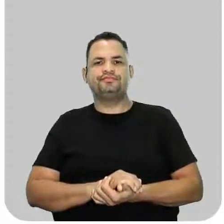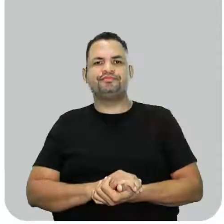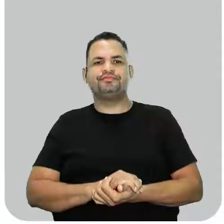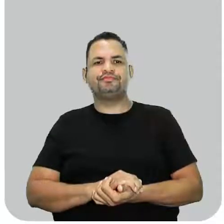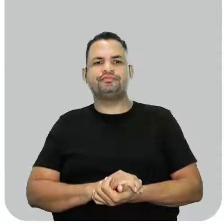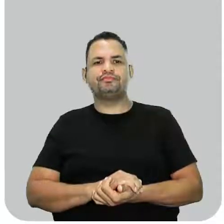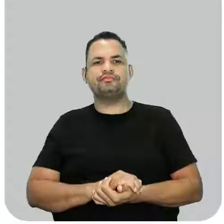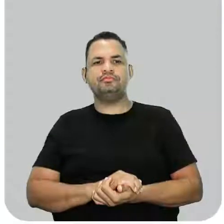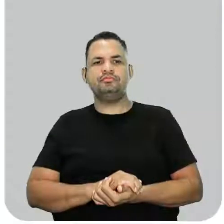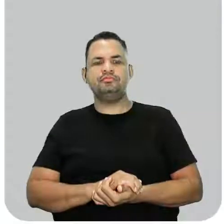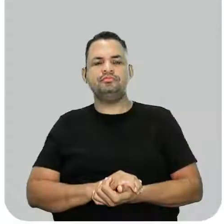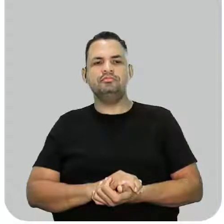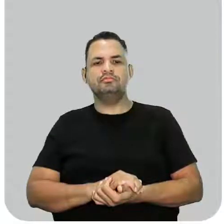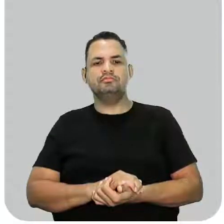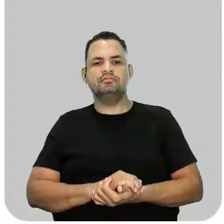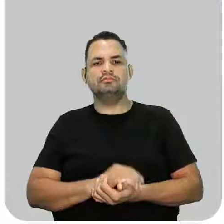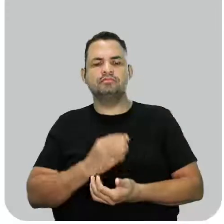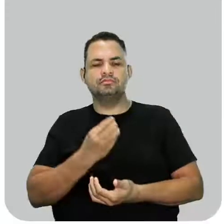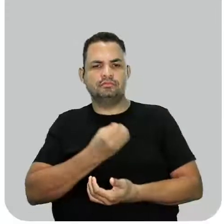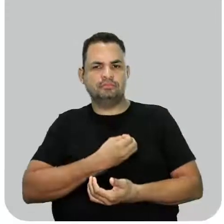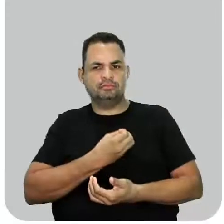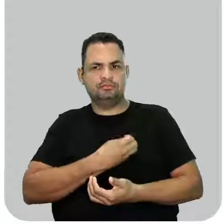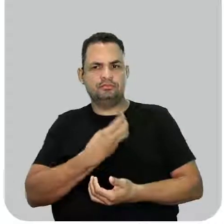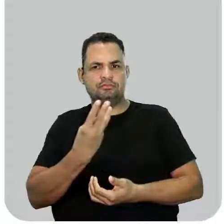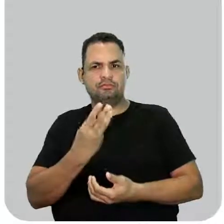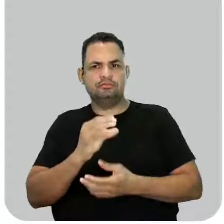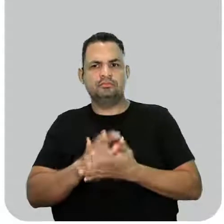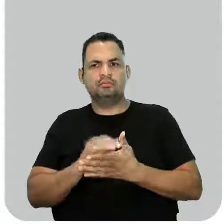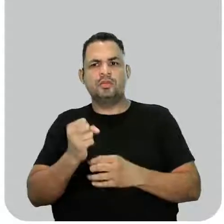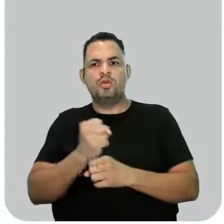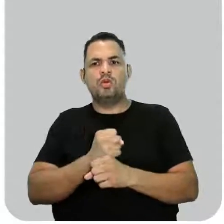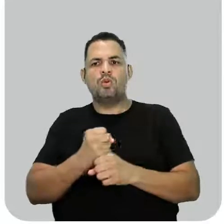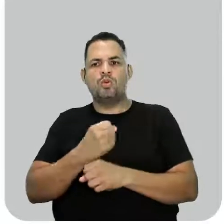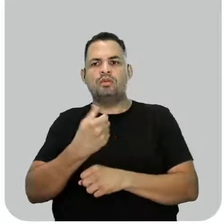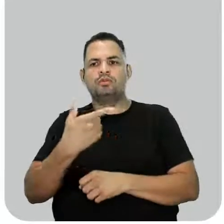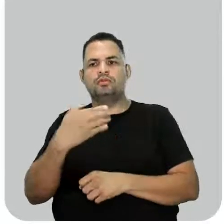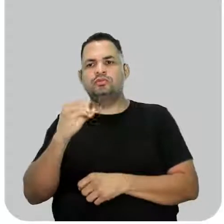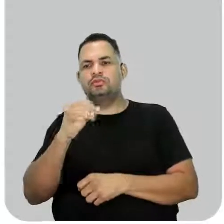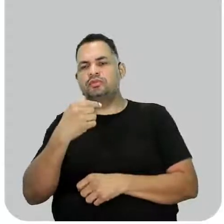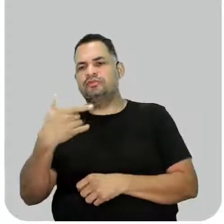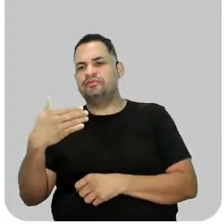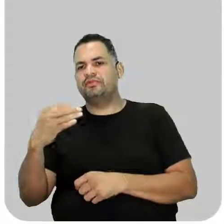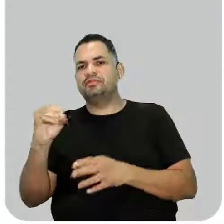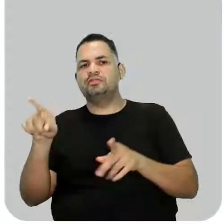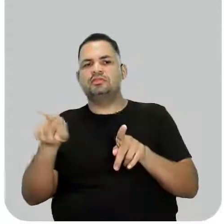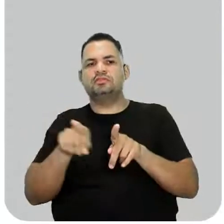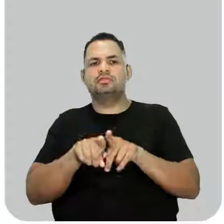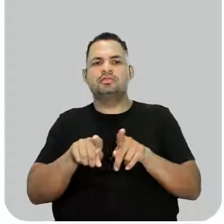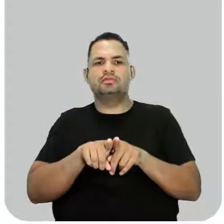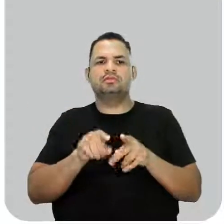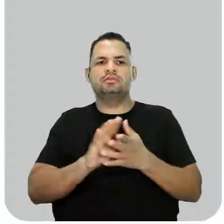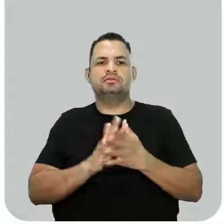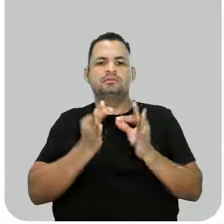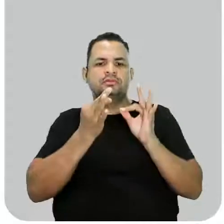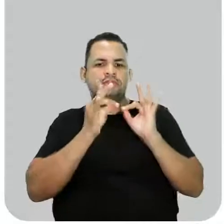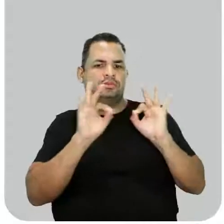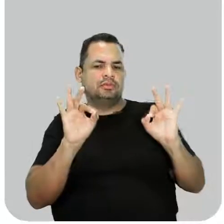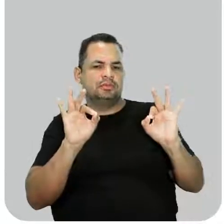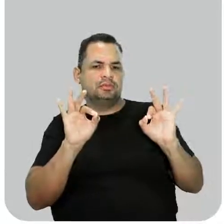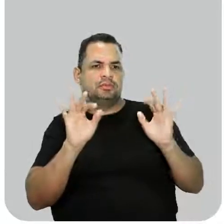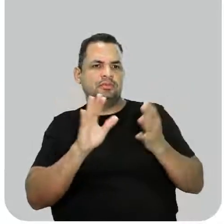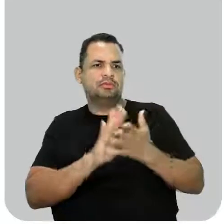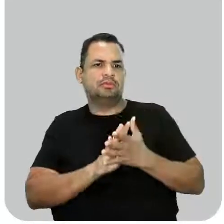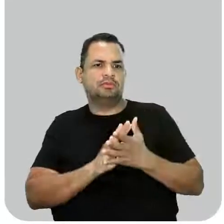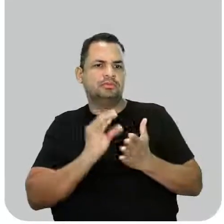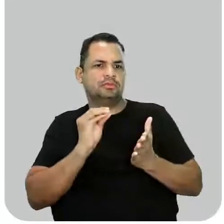a questão 3. Foi uma questão que caiu em 2020 também. E essa daqui ela é bem simples, só que